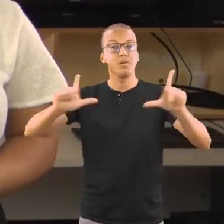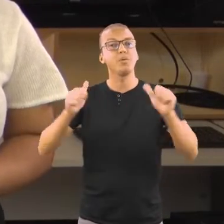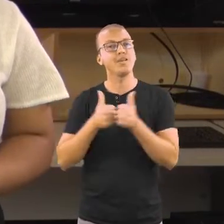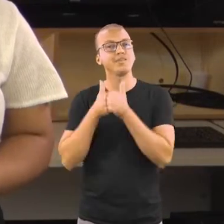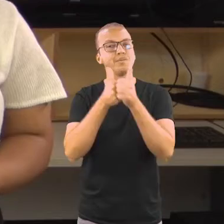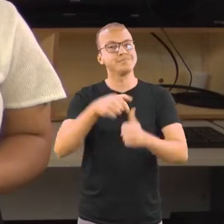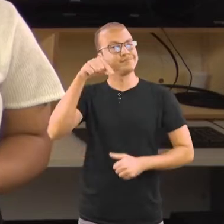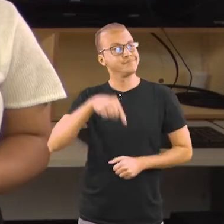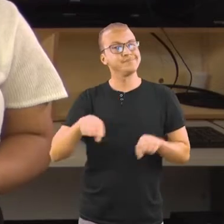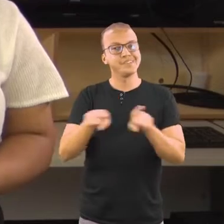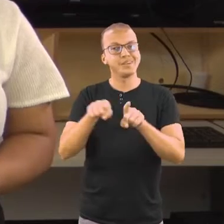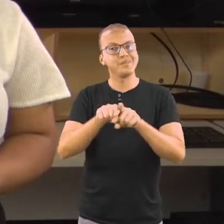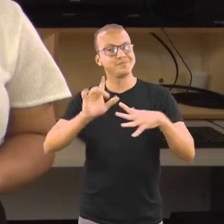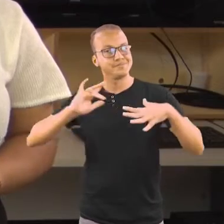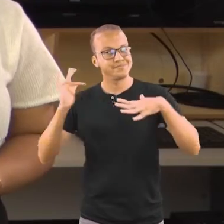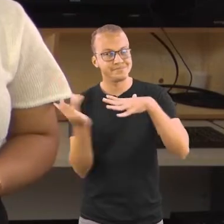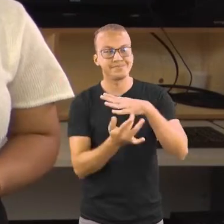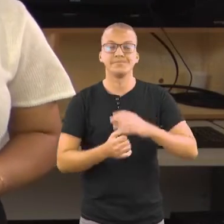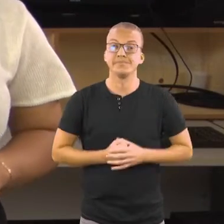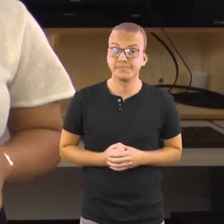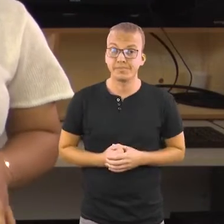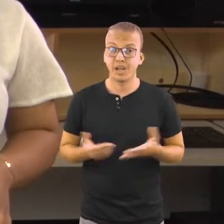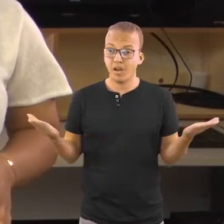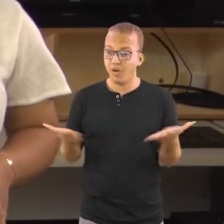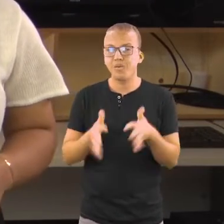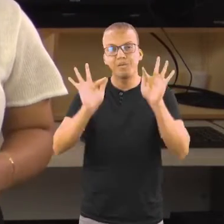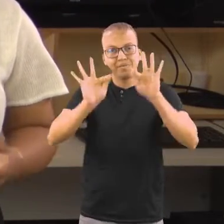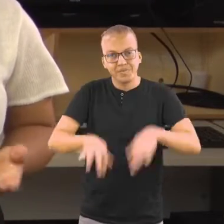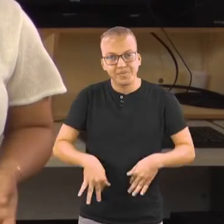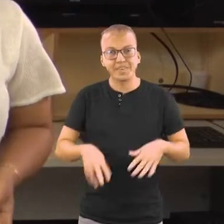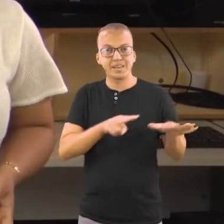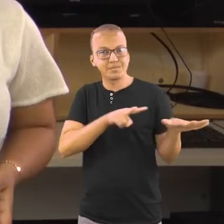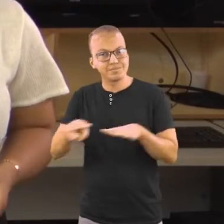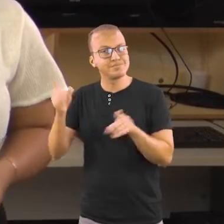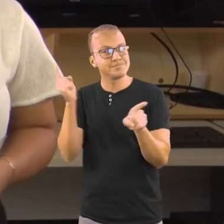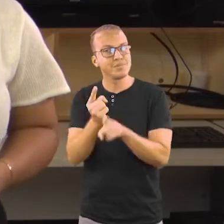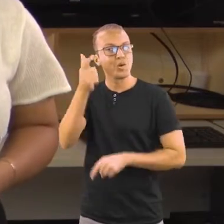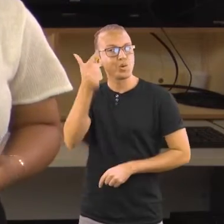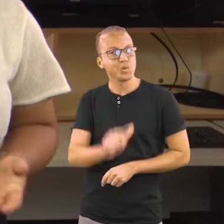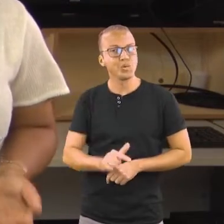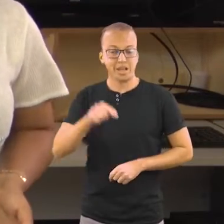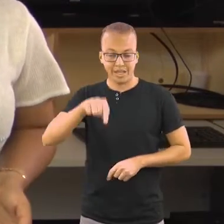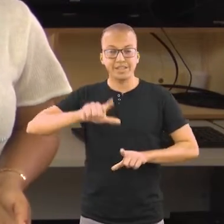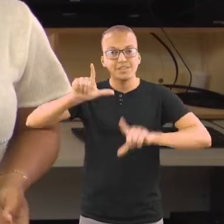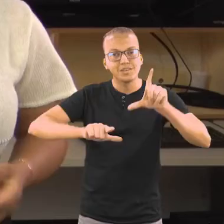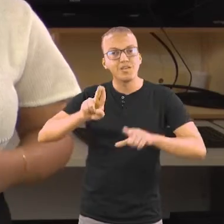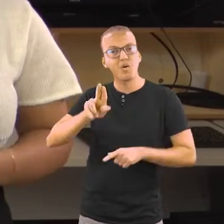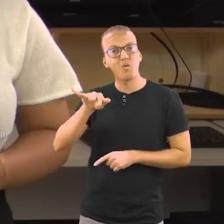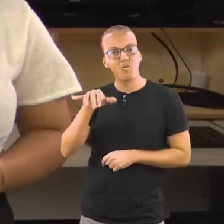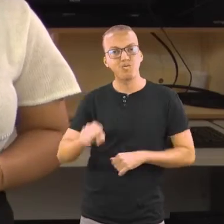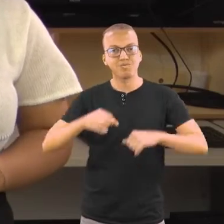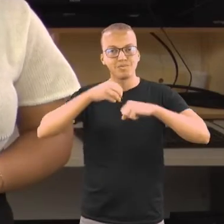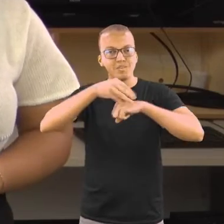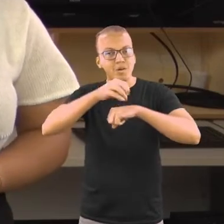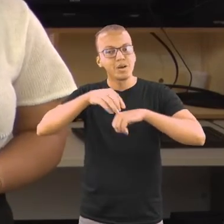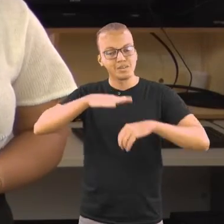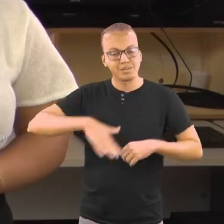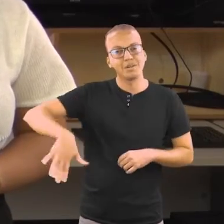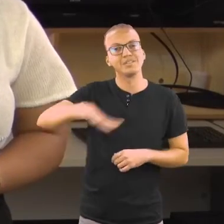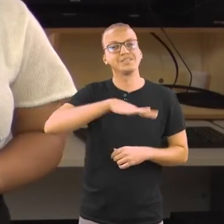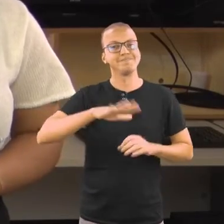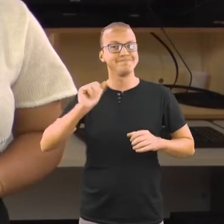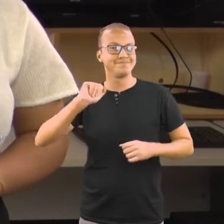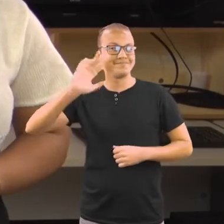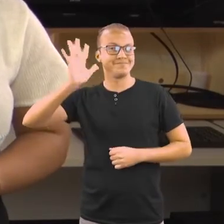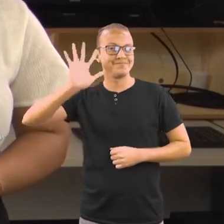continue nos acompanhando aqui nas redes sociais. Ficamos por aqui e até a próxima semana. É a TV UFES levando informação para mais